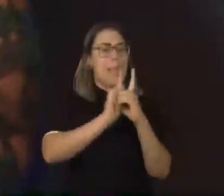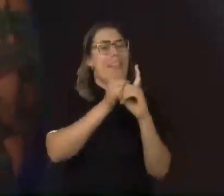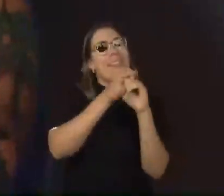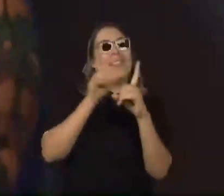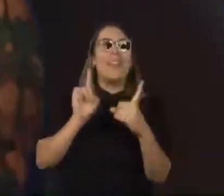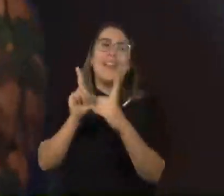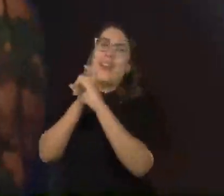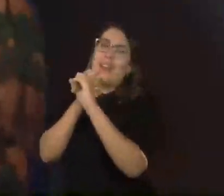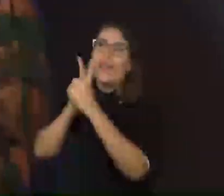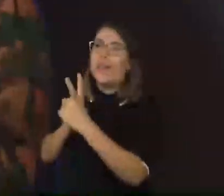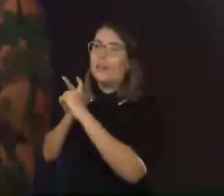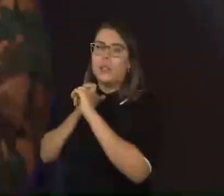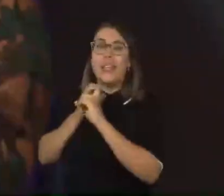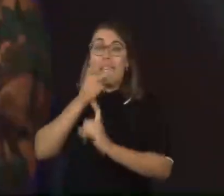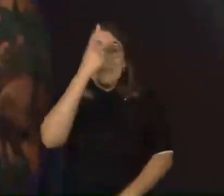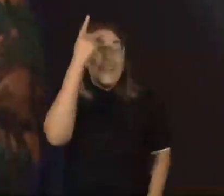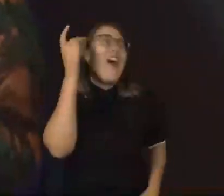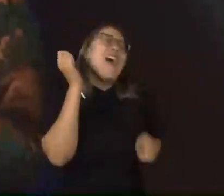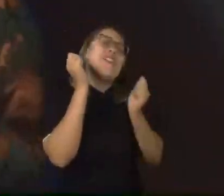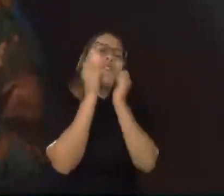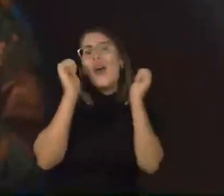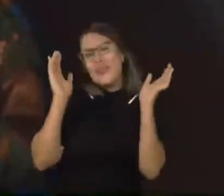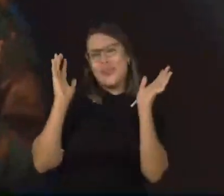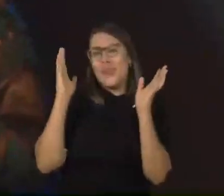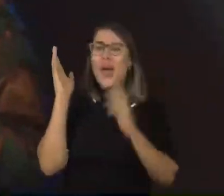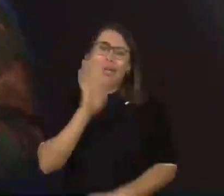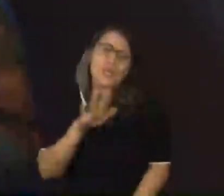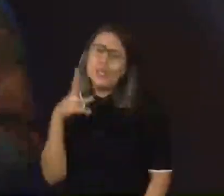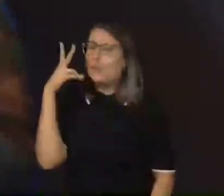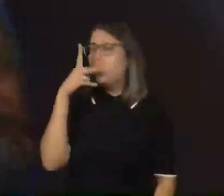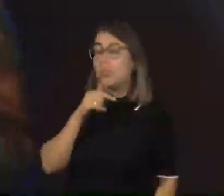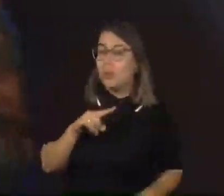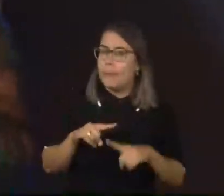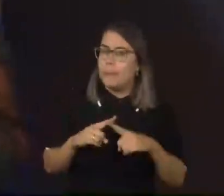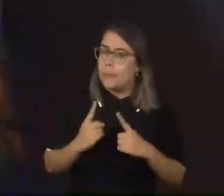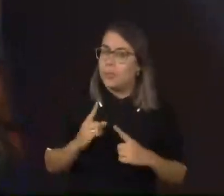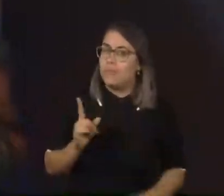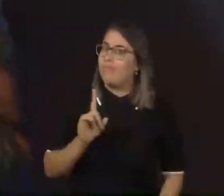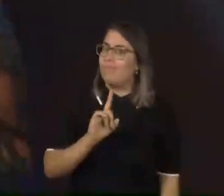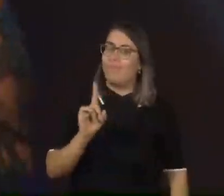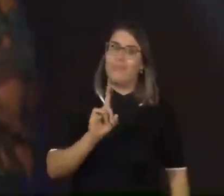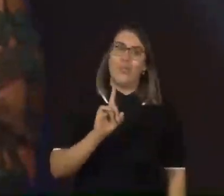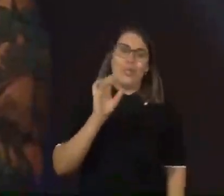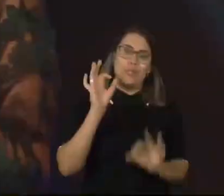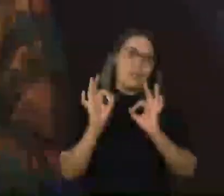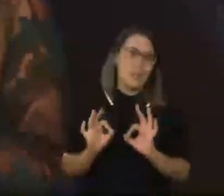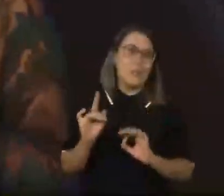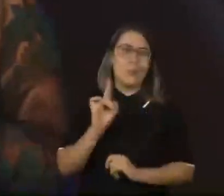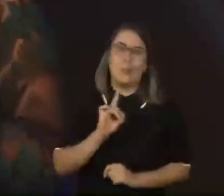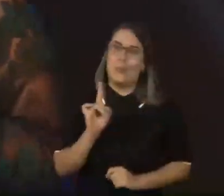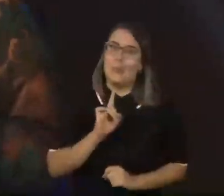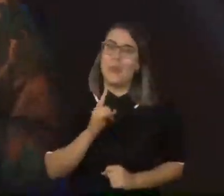pessoas acham fofo, as pessoas acham, ai, que bonitinho, mas não é adequado. E